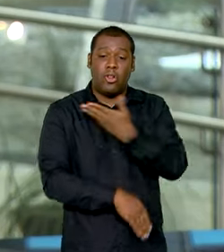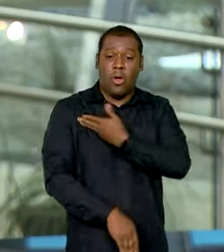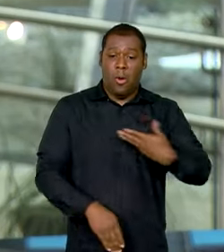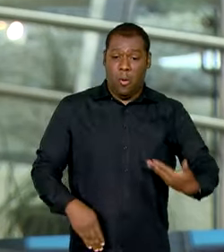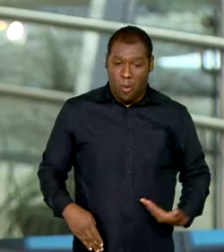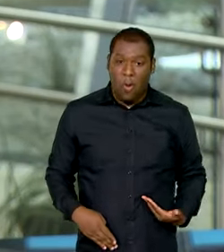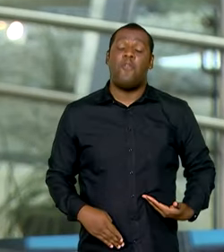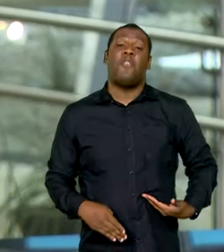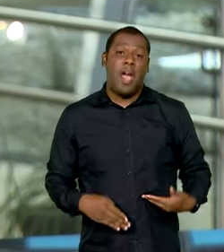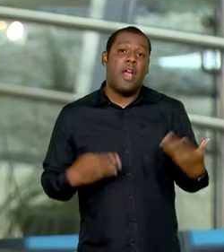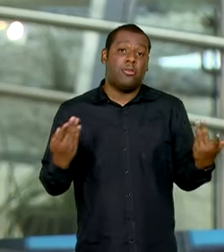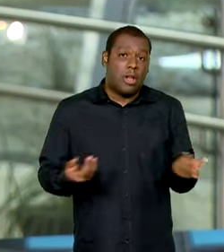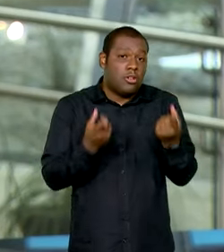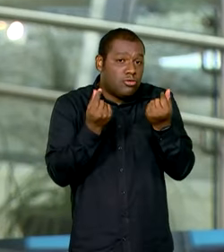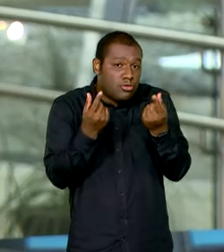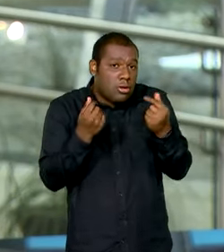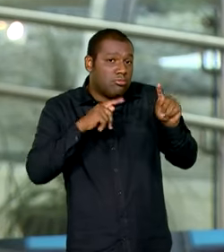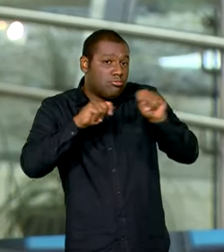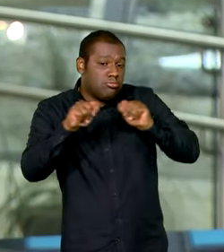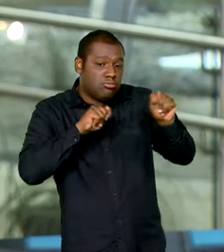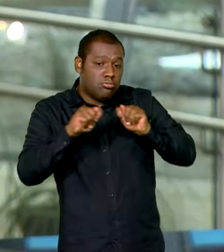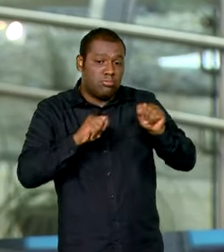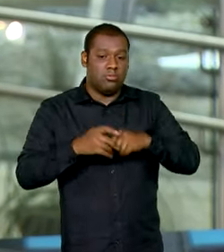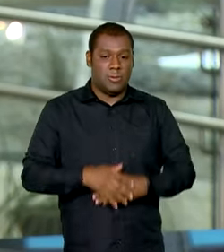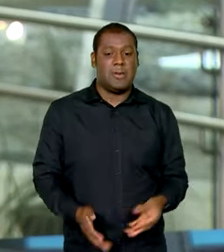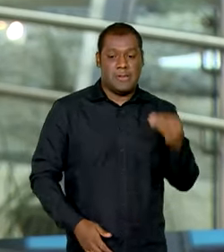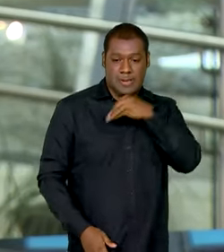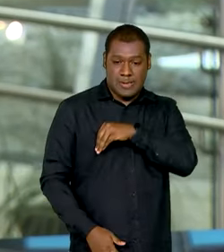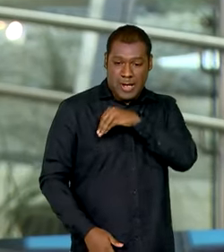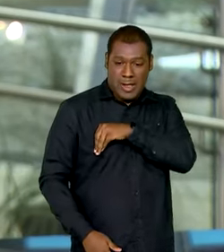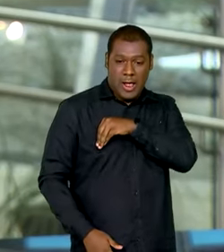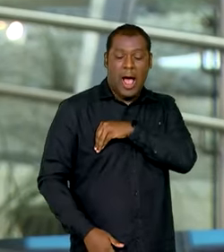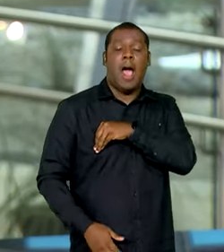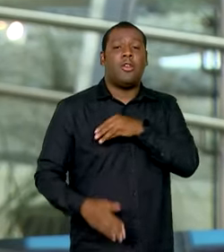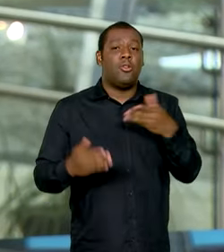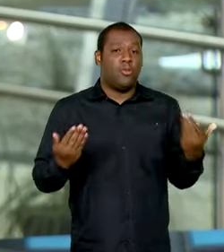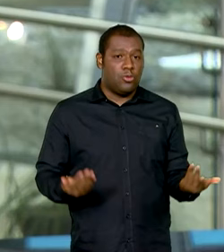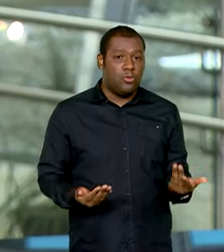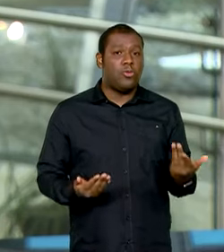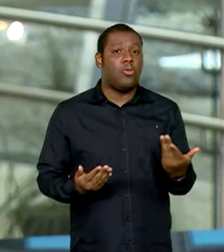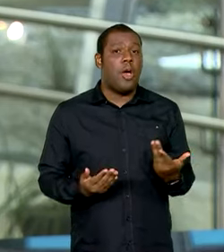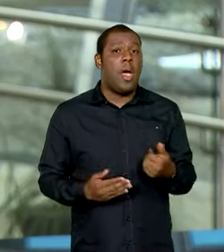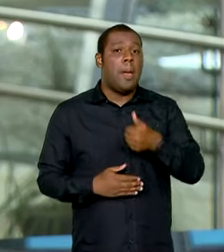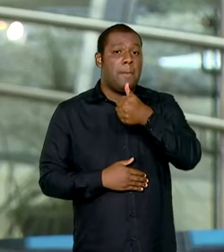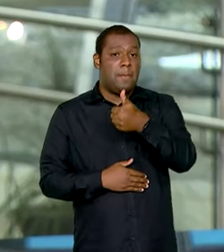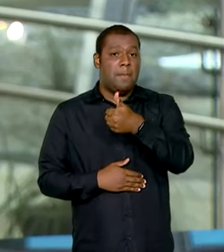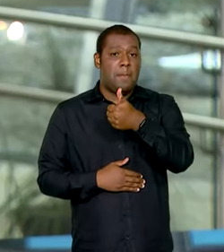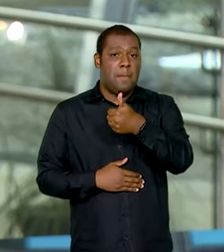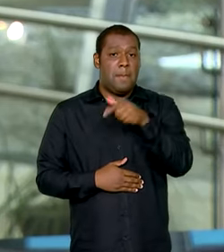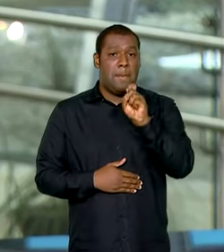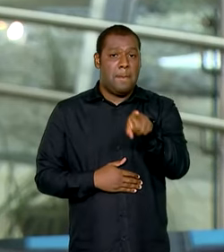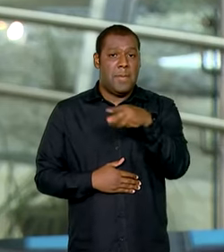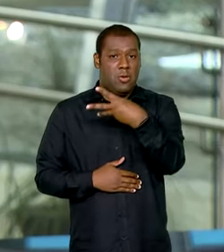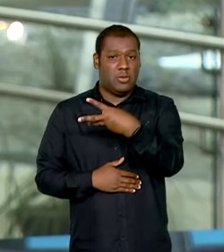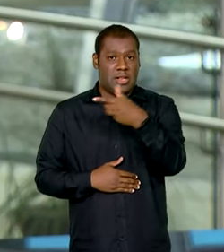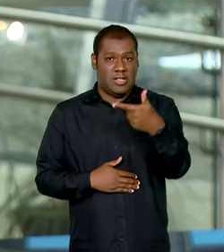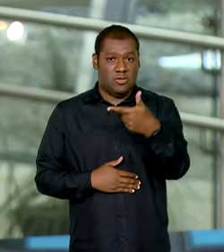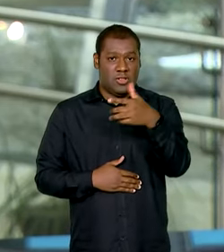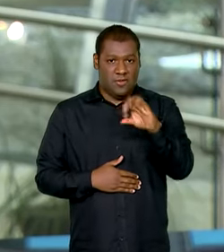públicas no azul. Esse novo salário mínimo passou a valer hoje de R$.320 para R 1.412,